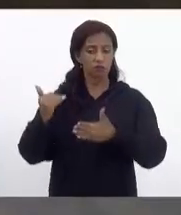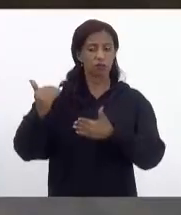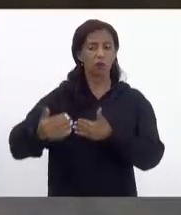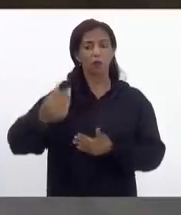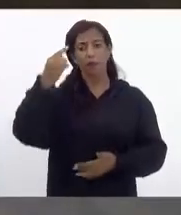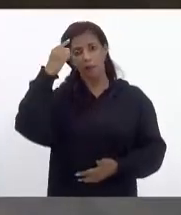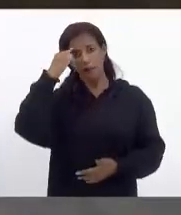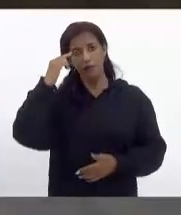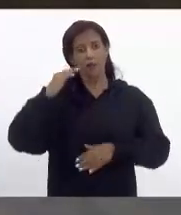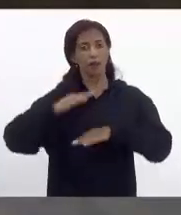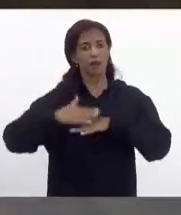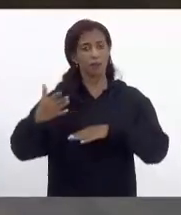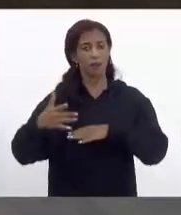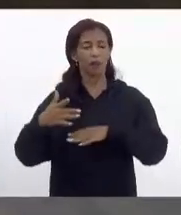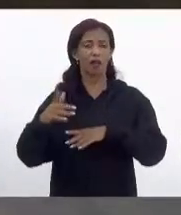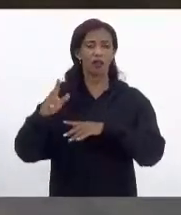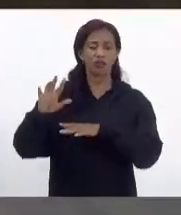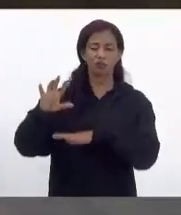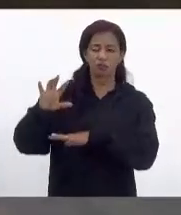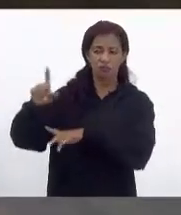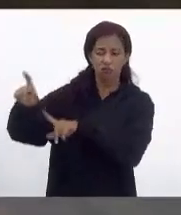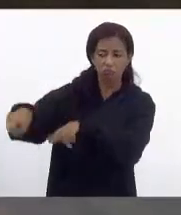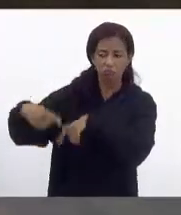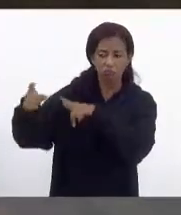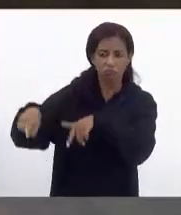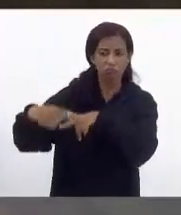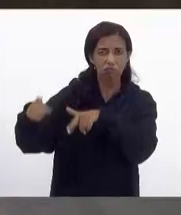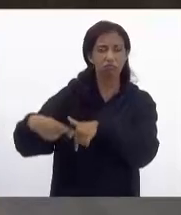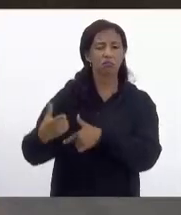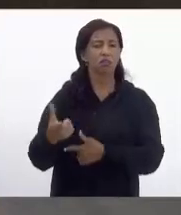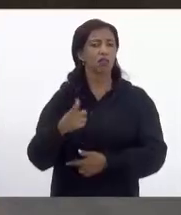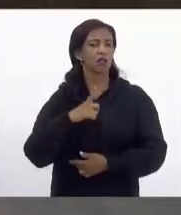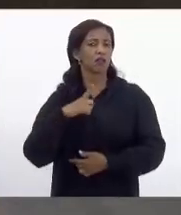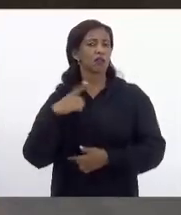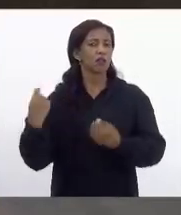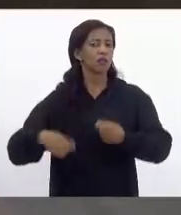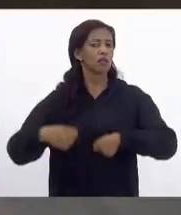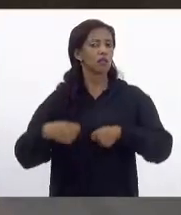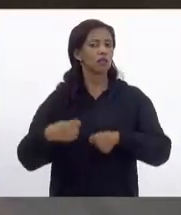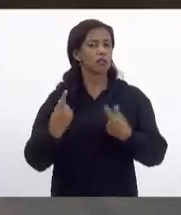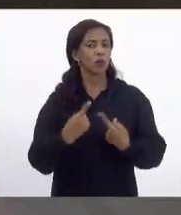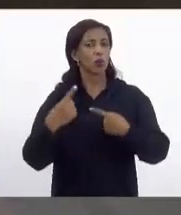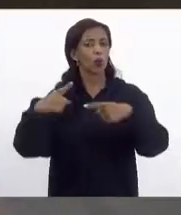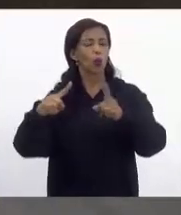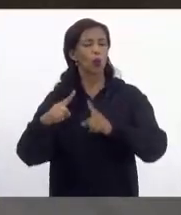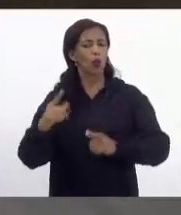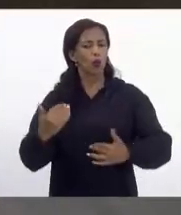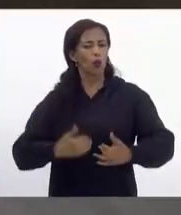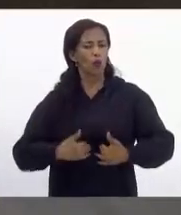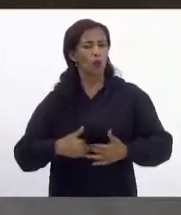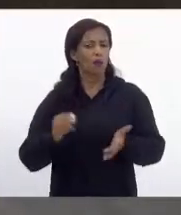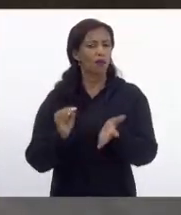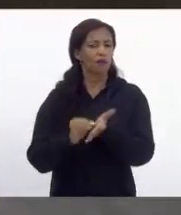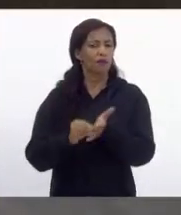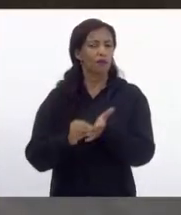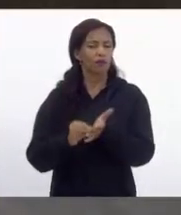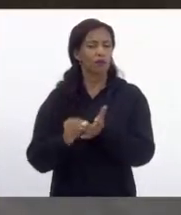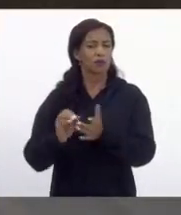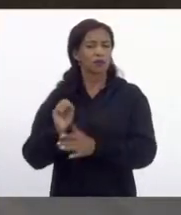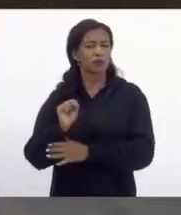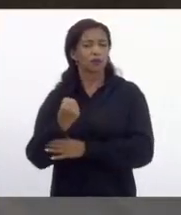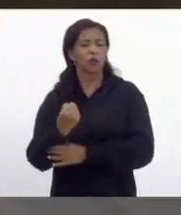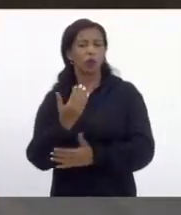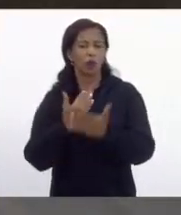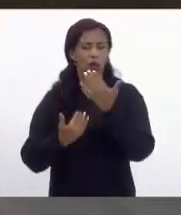pensar ainda mais nas hortas, nesse contexto urbano, e a necessidade de combater a fome e a insegurança alimentar também, nesse